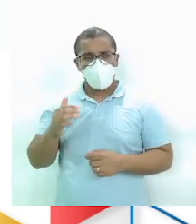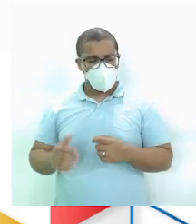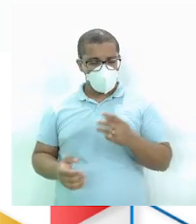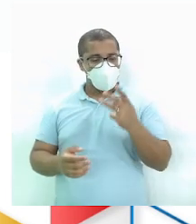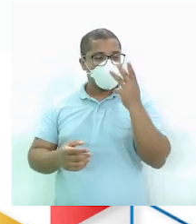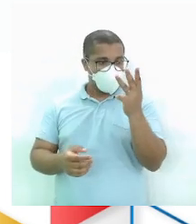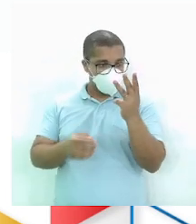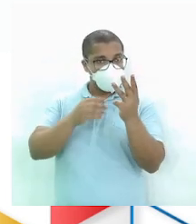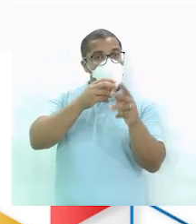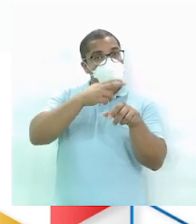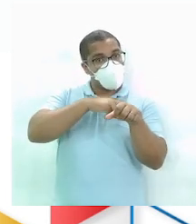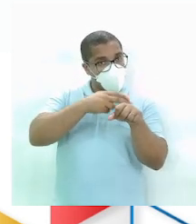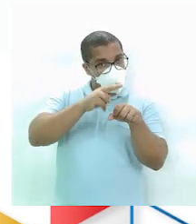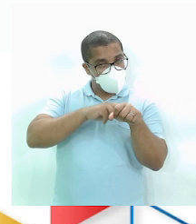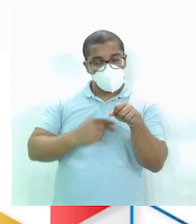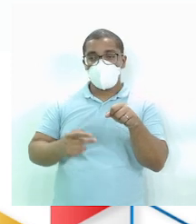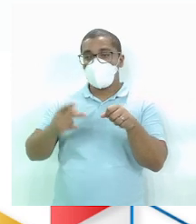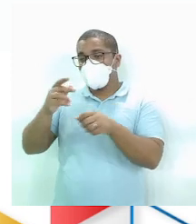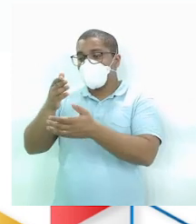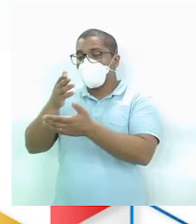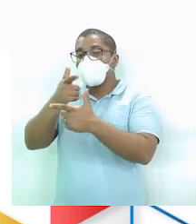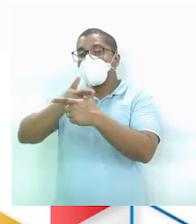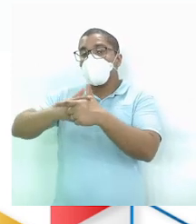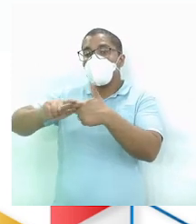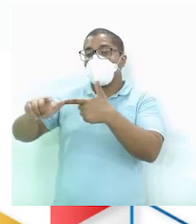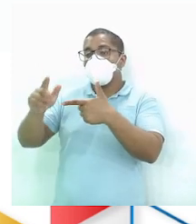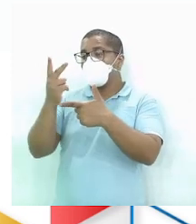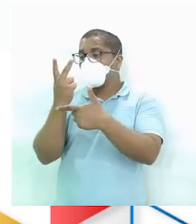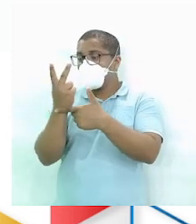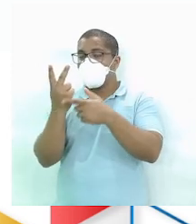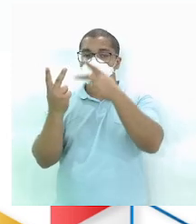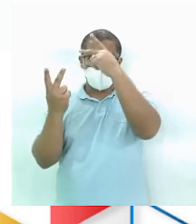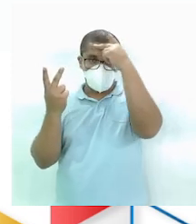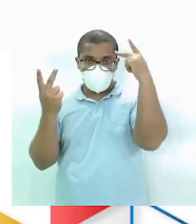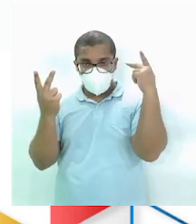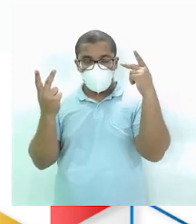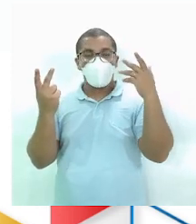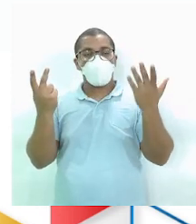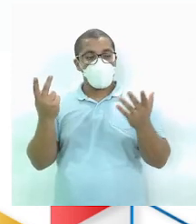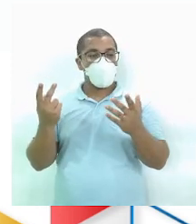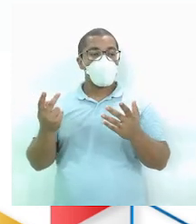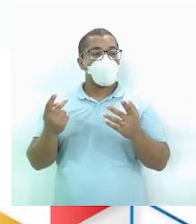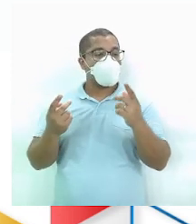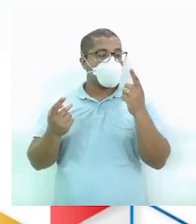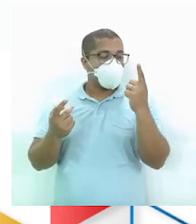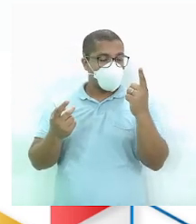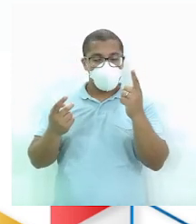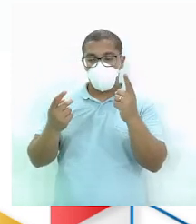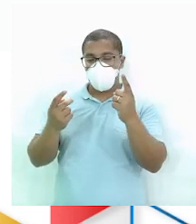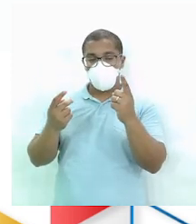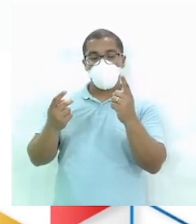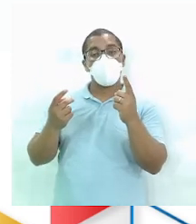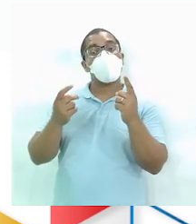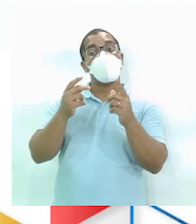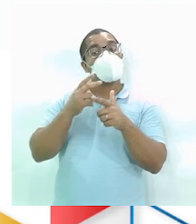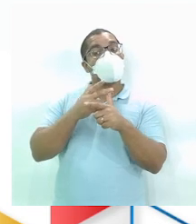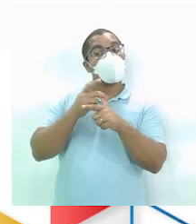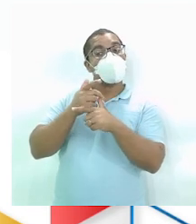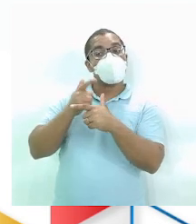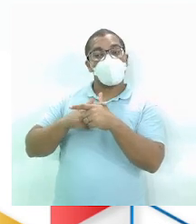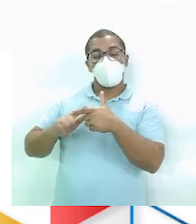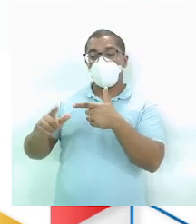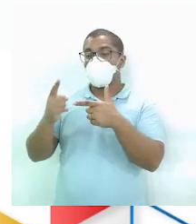Uma barra inteira E metade Da barra Que sobra Por isso Um mais um meio Ah, professor